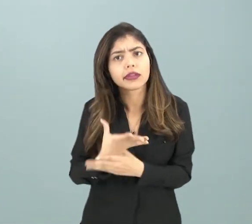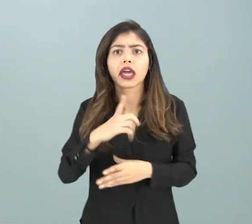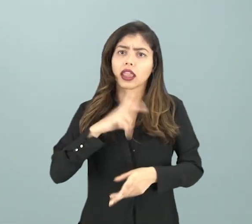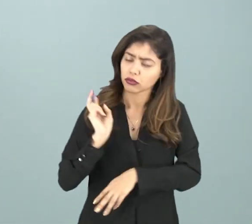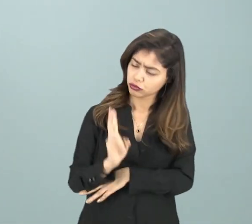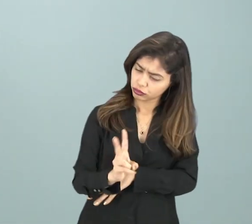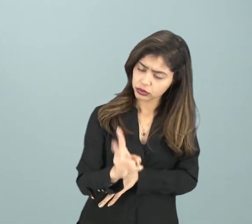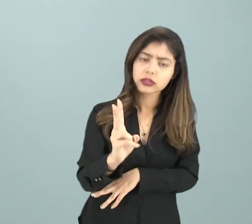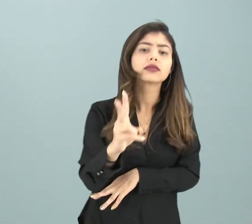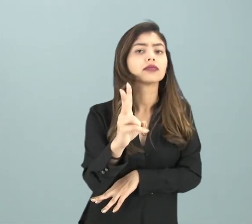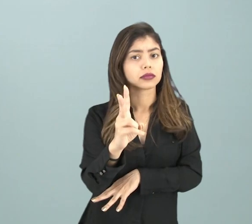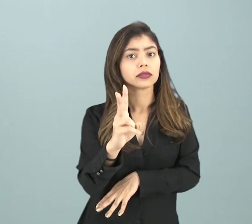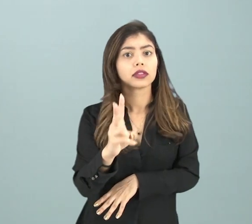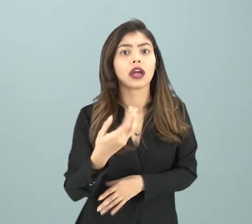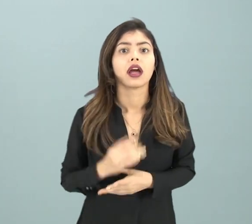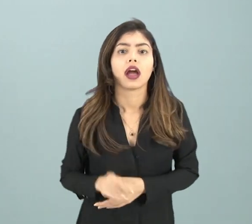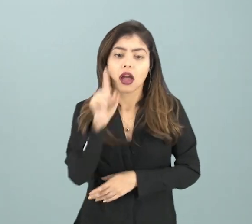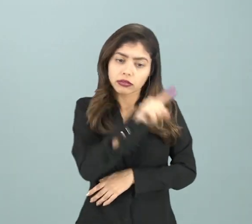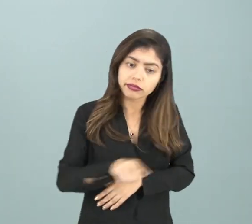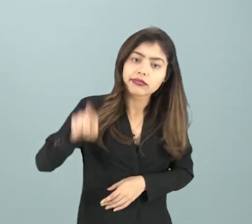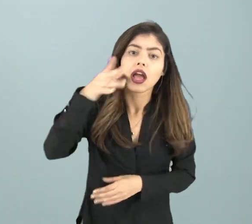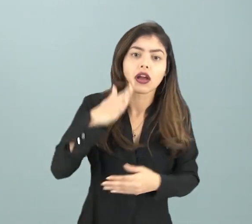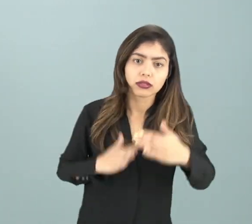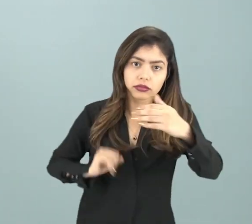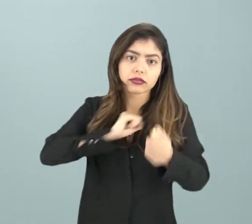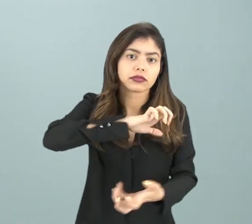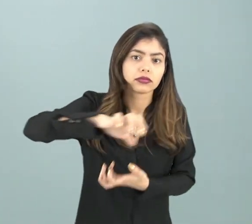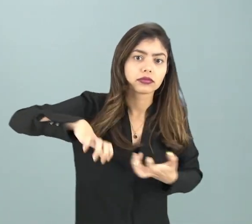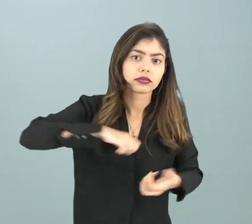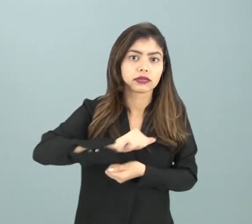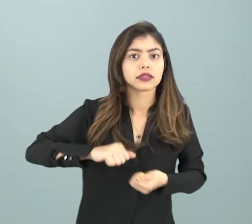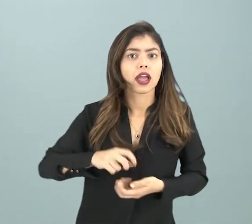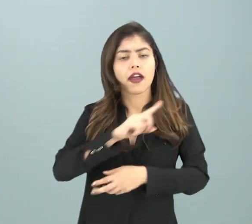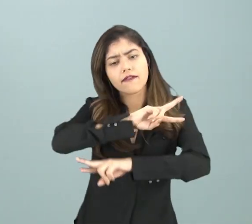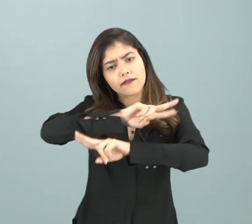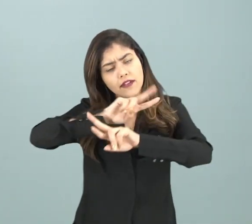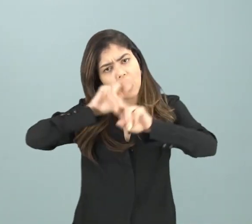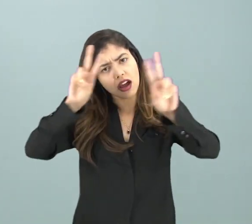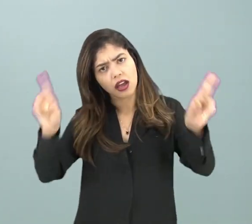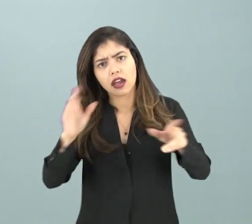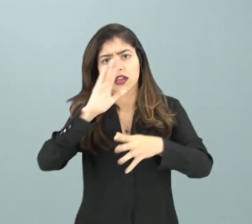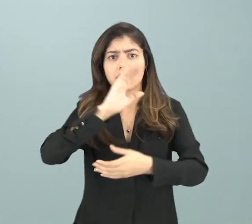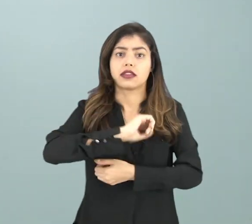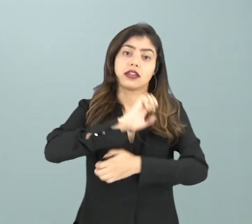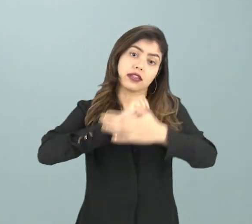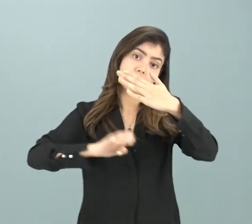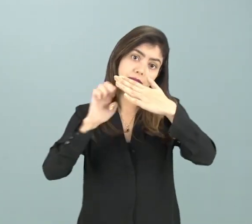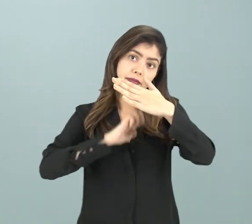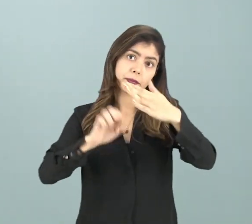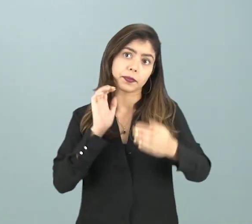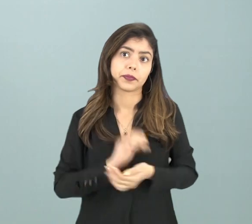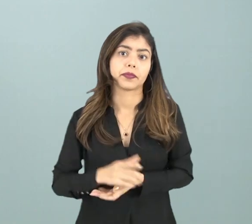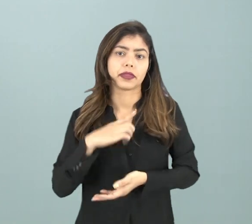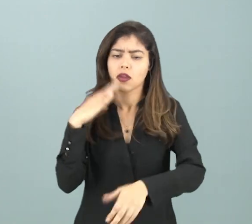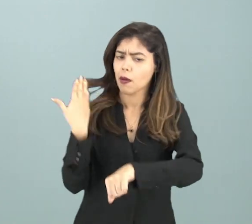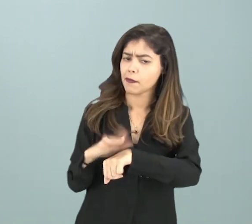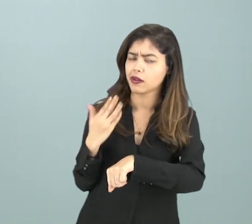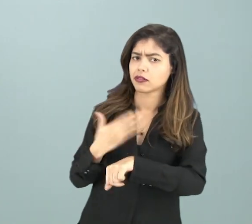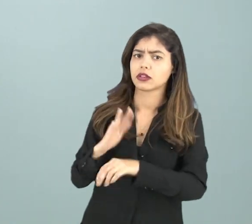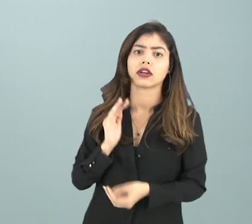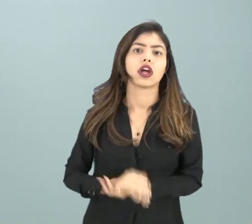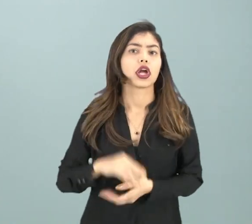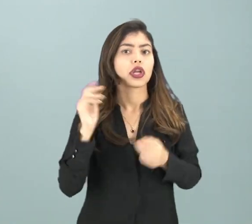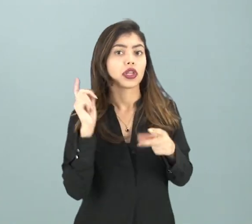continuidade ao ciclo de sustentabilidade. Várias empresas, elas têm, por exemplo, algumas práticas